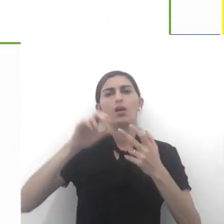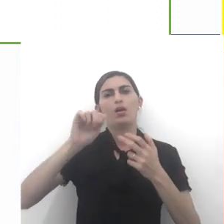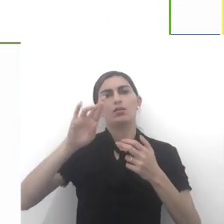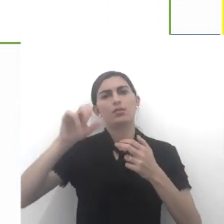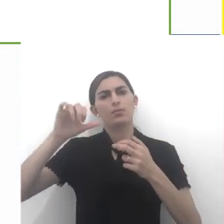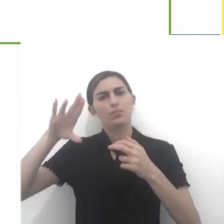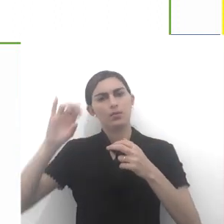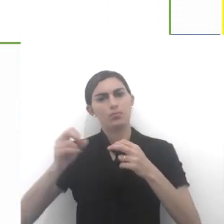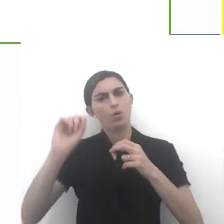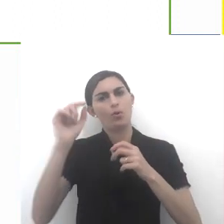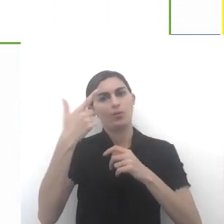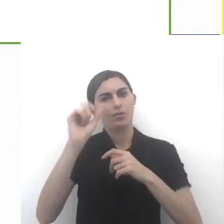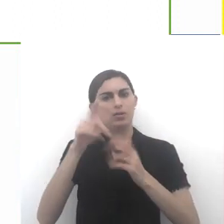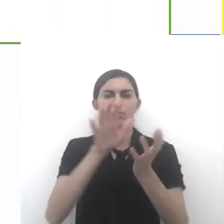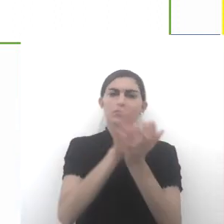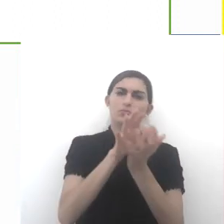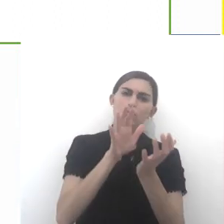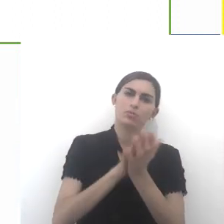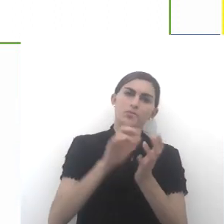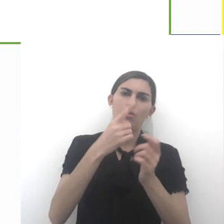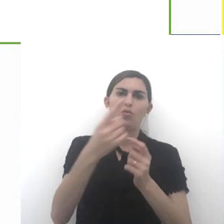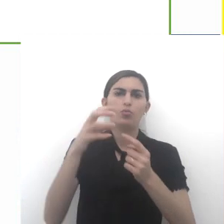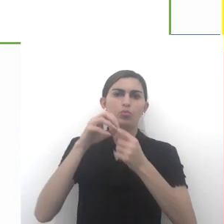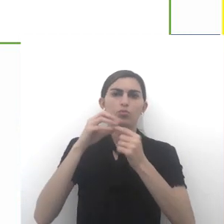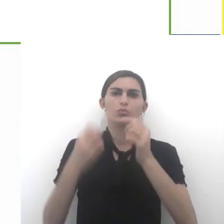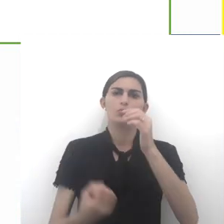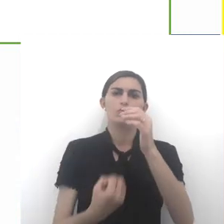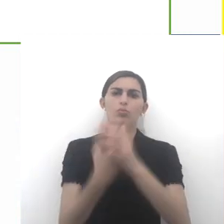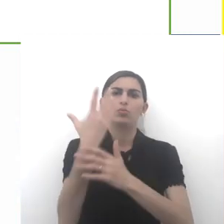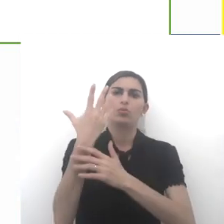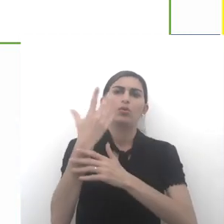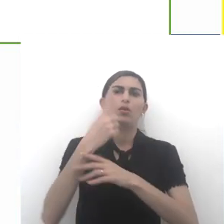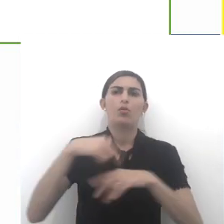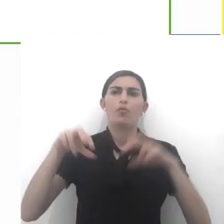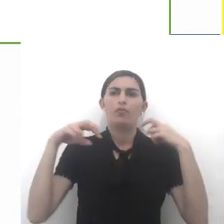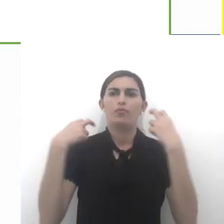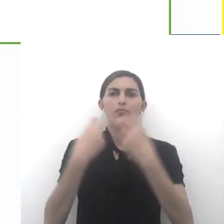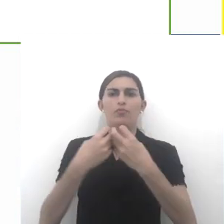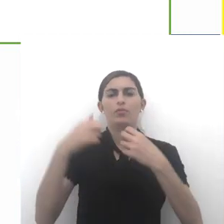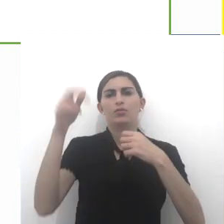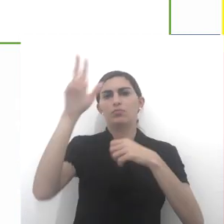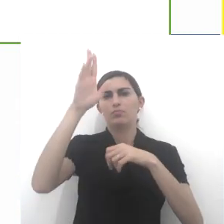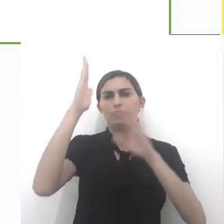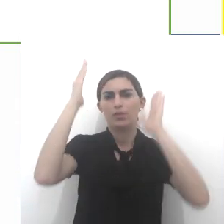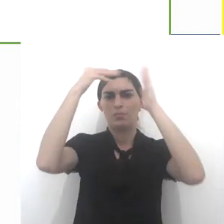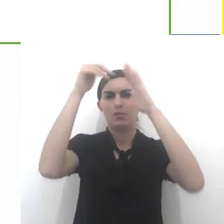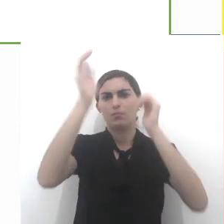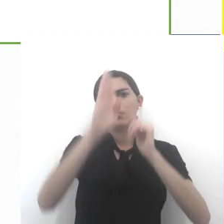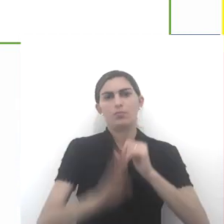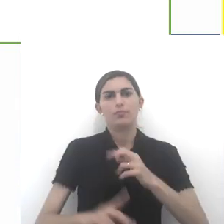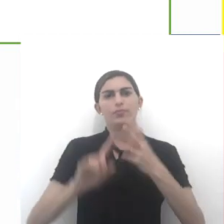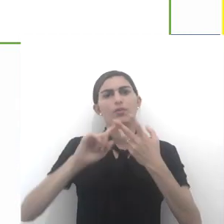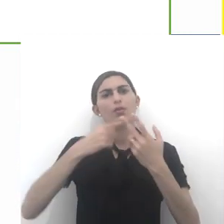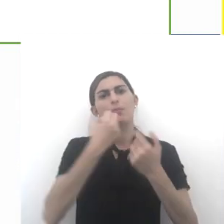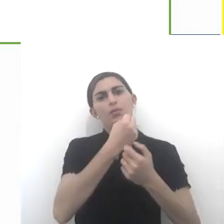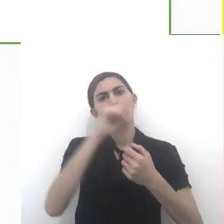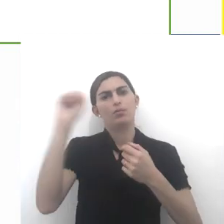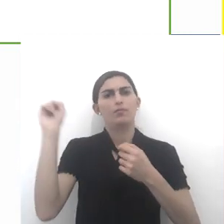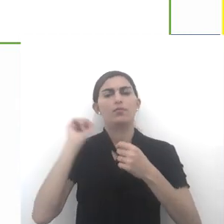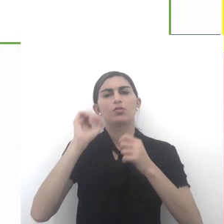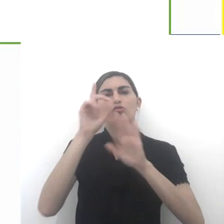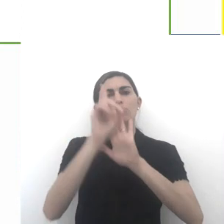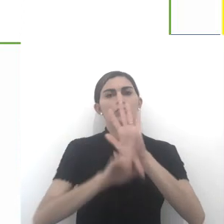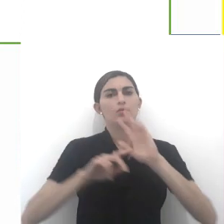a ser bispo emérito de Olinda e Recife. foi um dos fundadores da Conferência Nacional dos Bispos do Brasil e grande